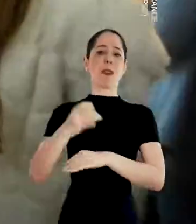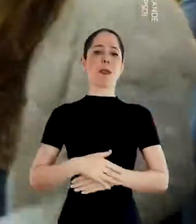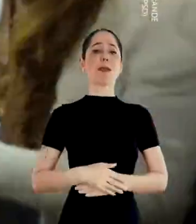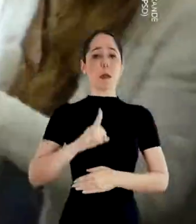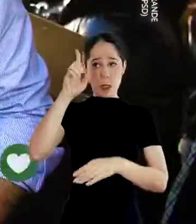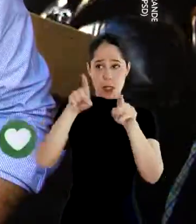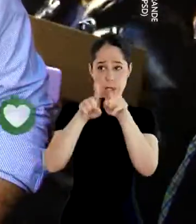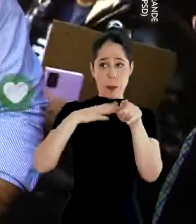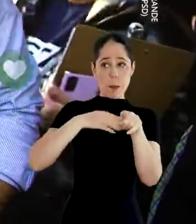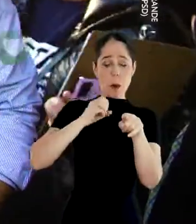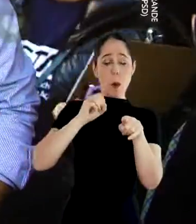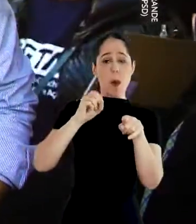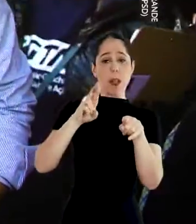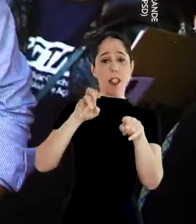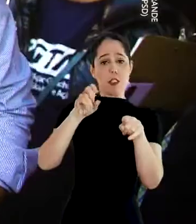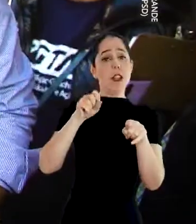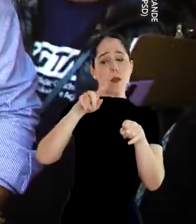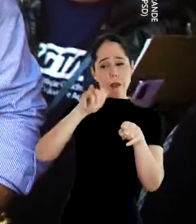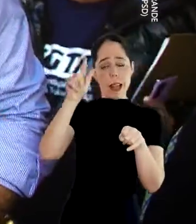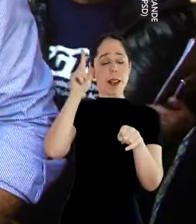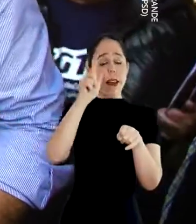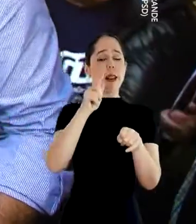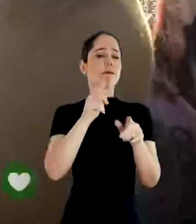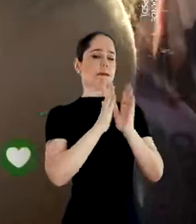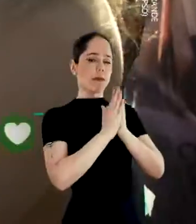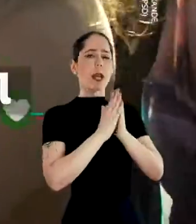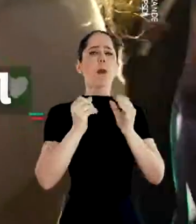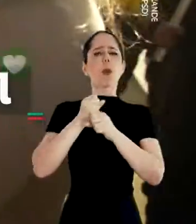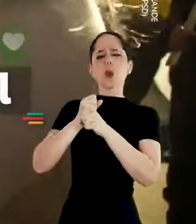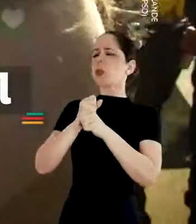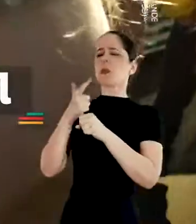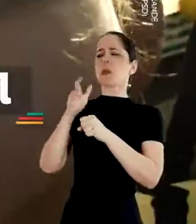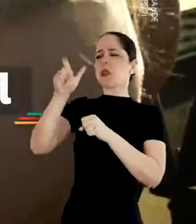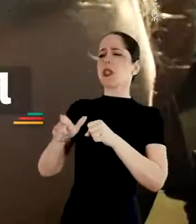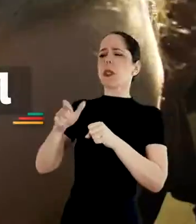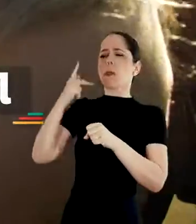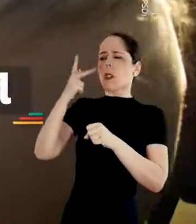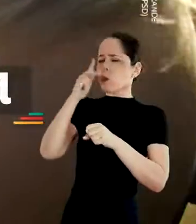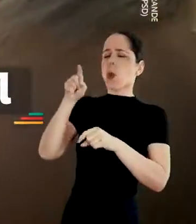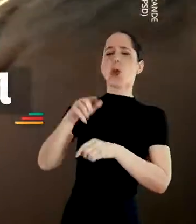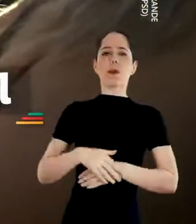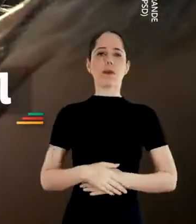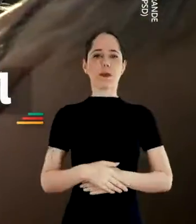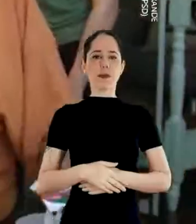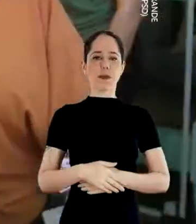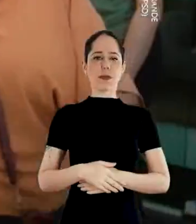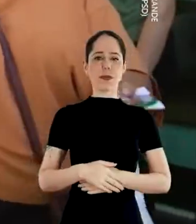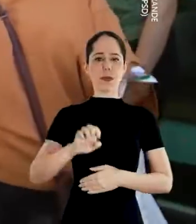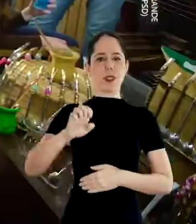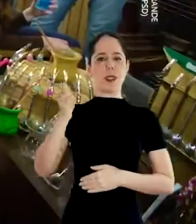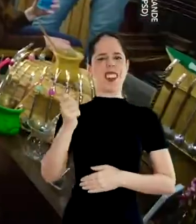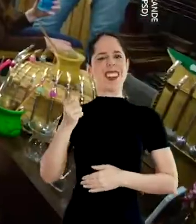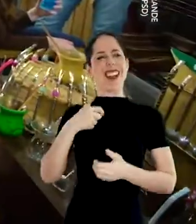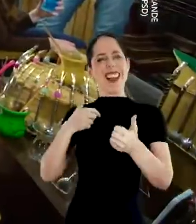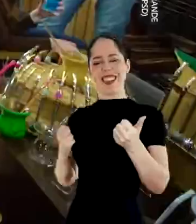Grande fala mais alto, Eduardo.